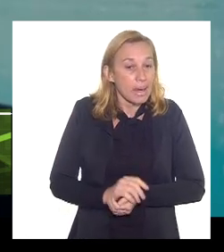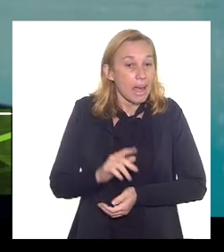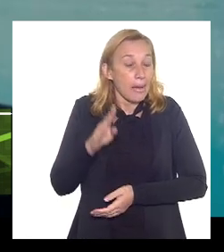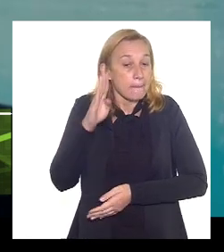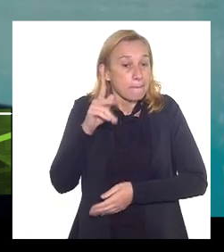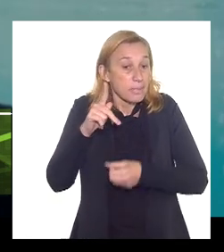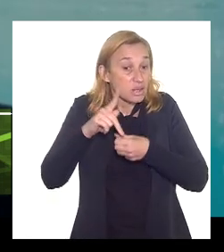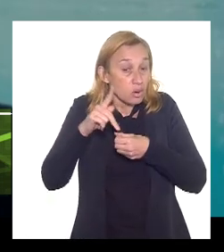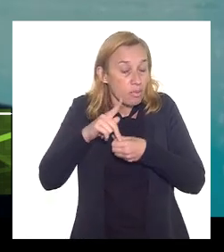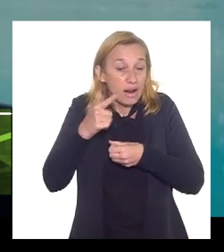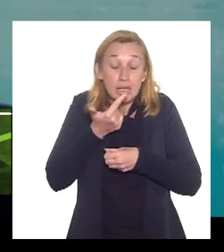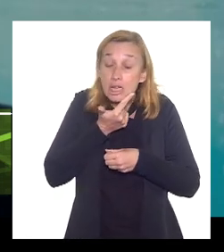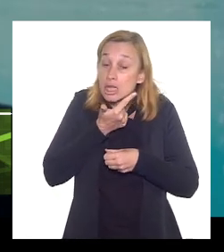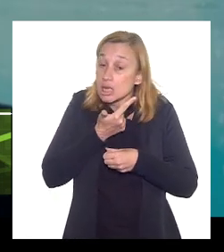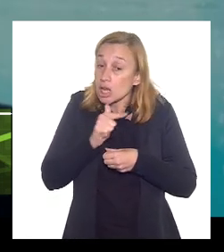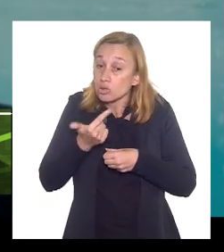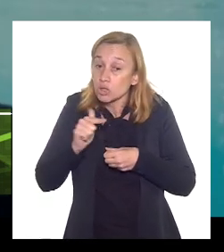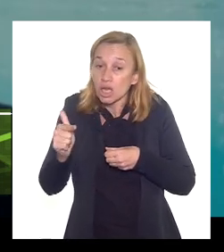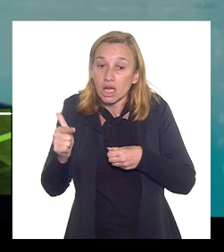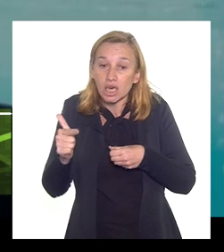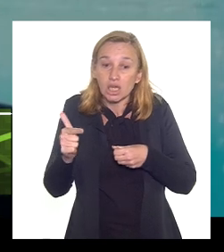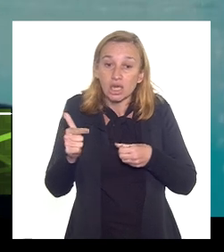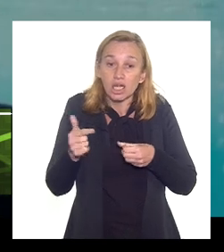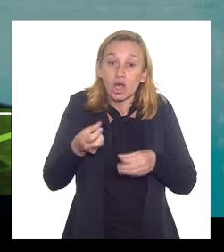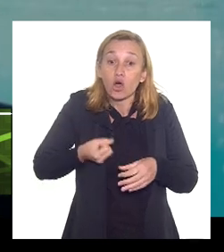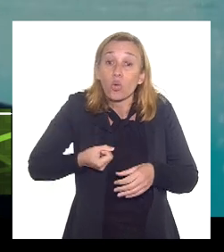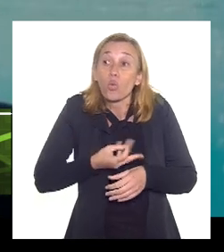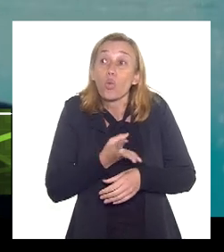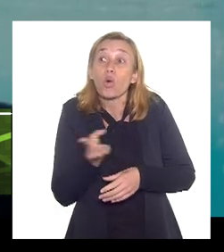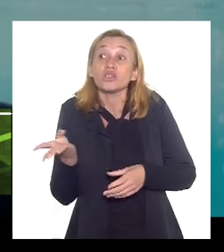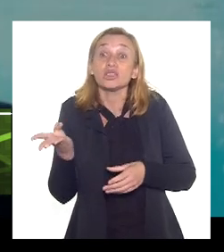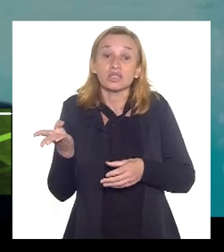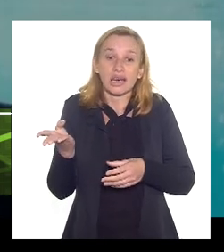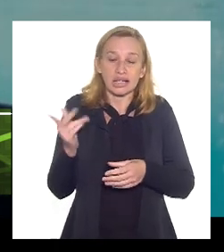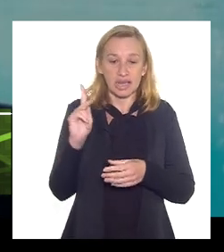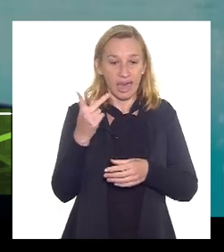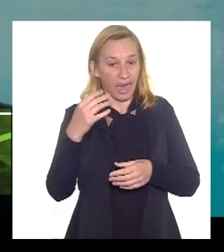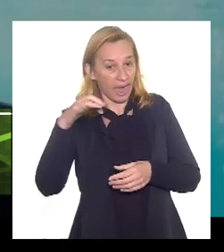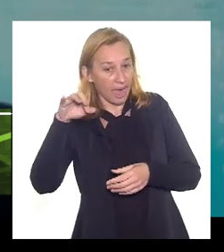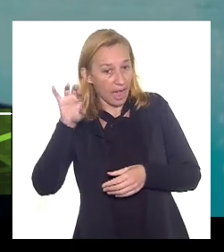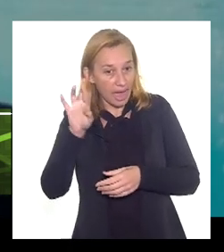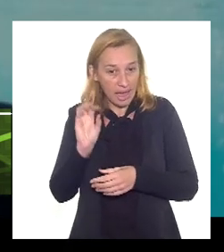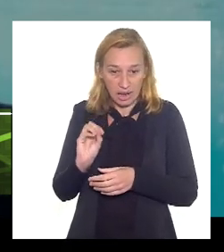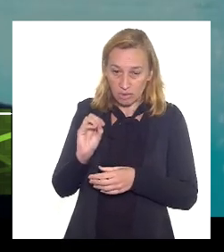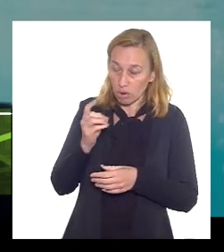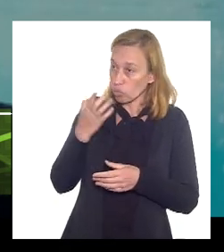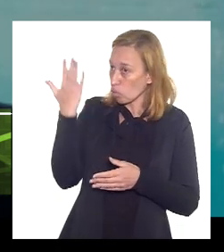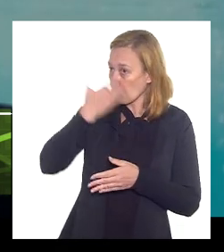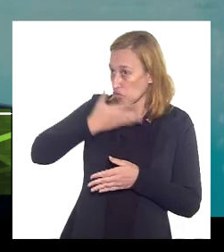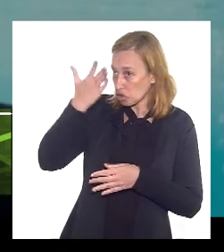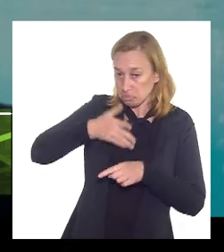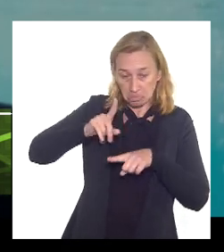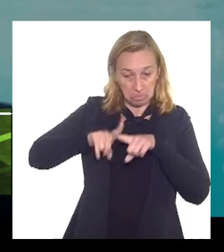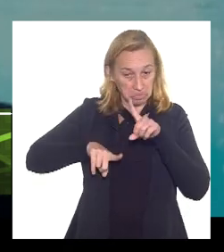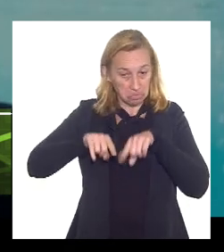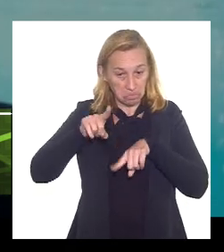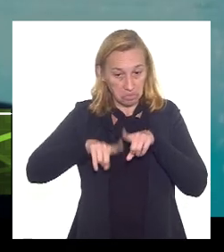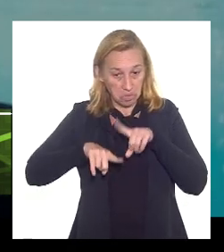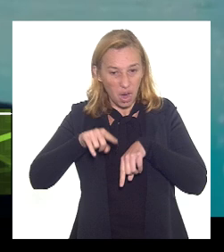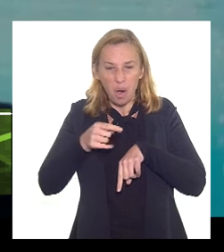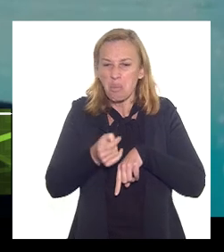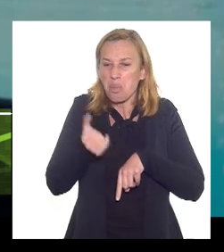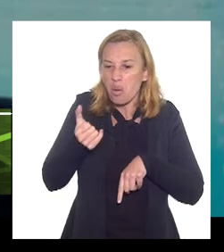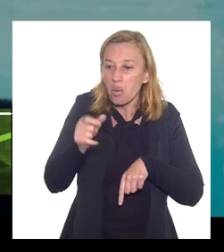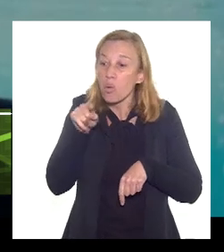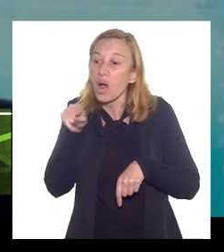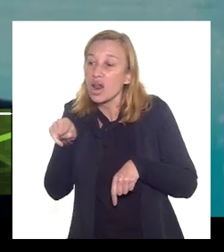eles não tem quantidade significativa de hélio é muito imaterial tem um pouco de hélio